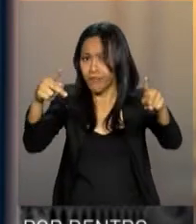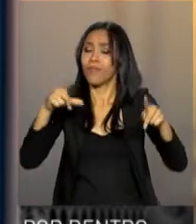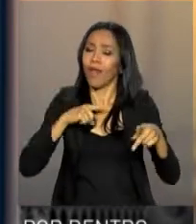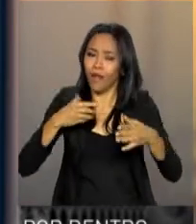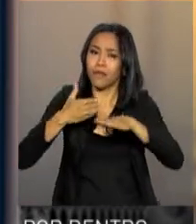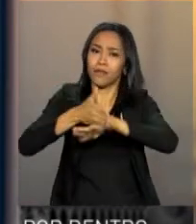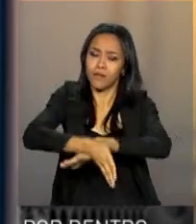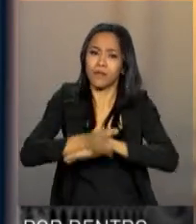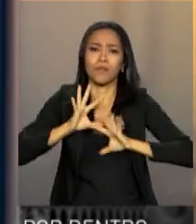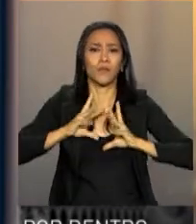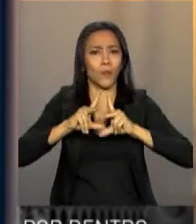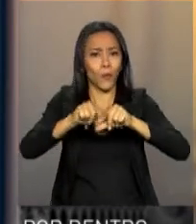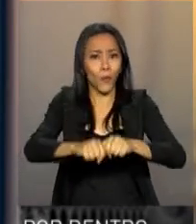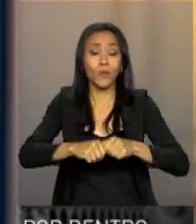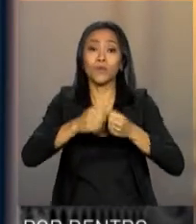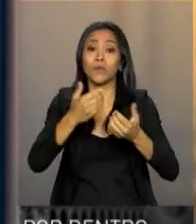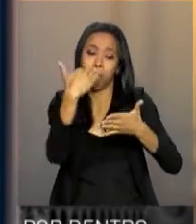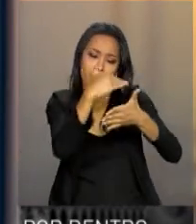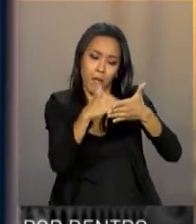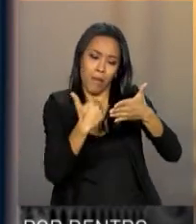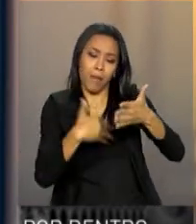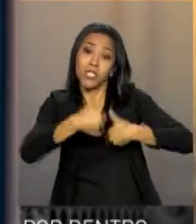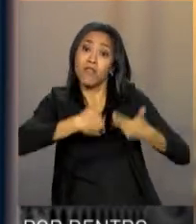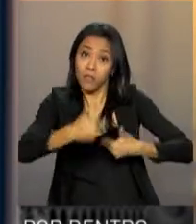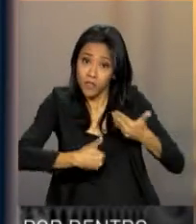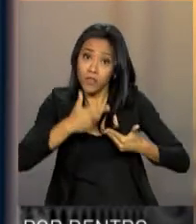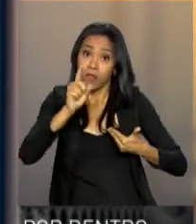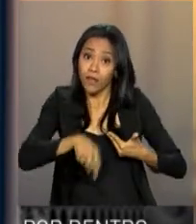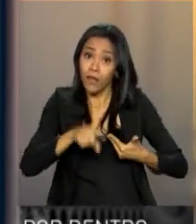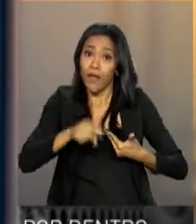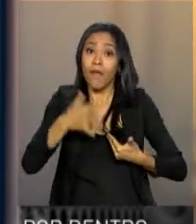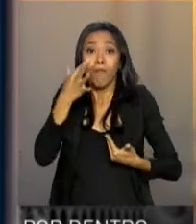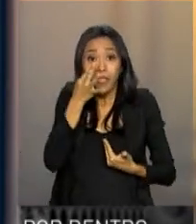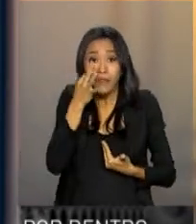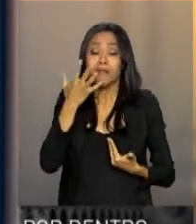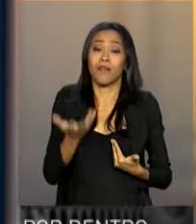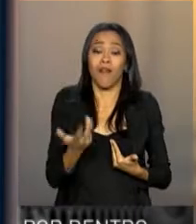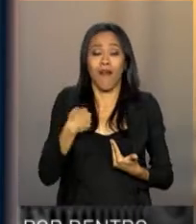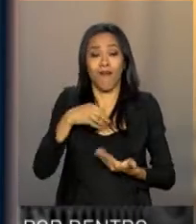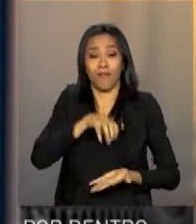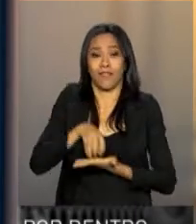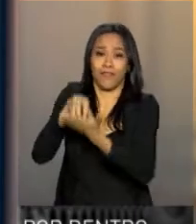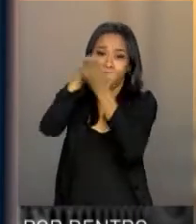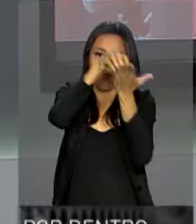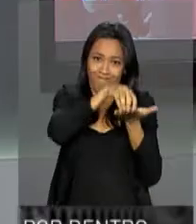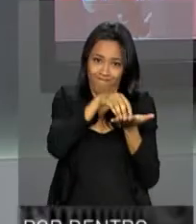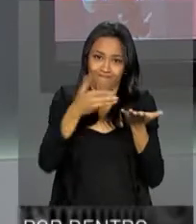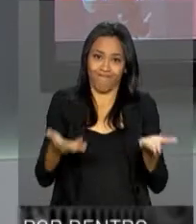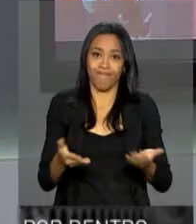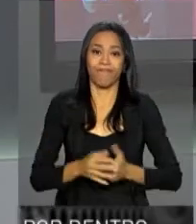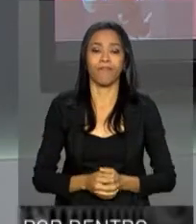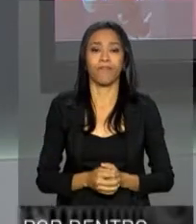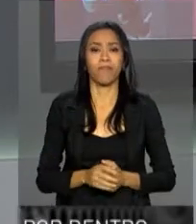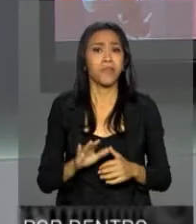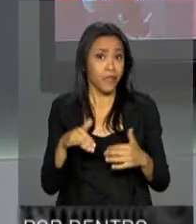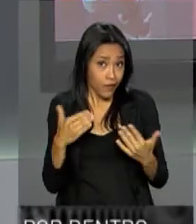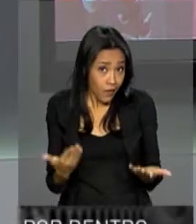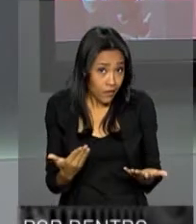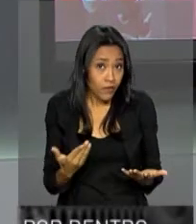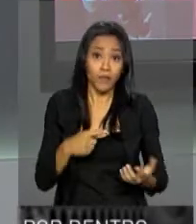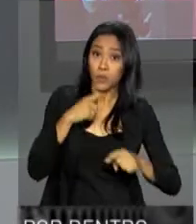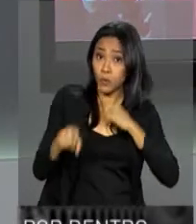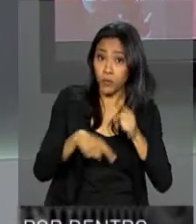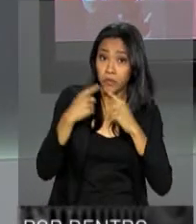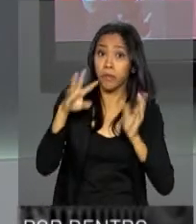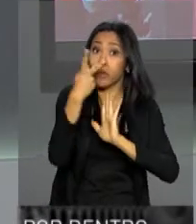acesso a todos os serviços que são oferecidos de forma presencial nas nossas agências. E aí, tem dúvidas